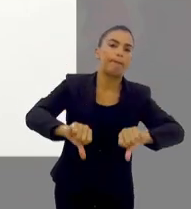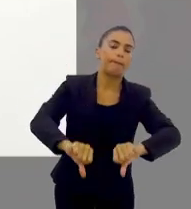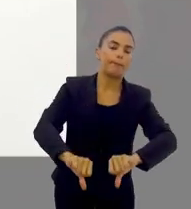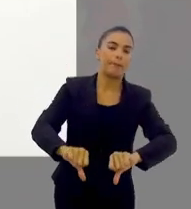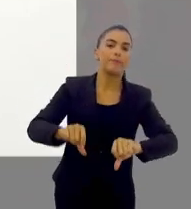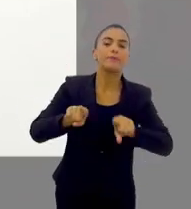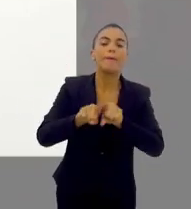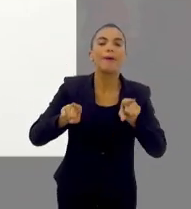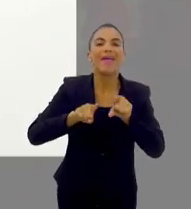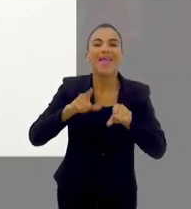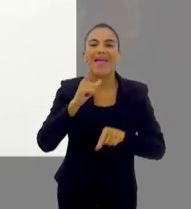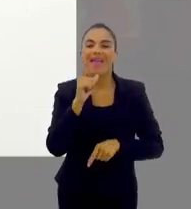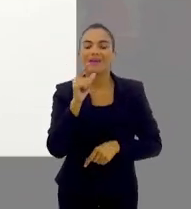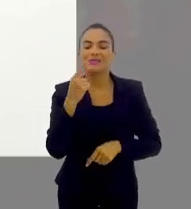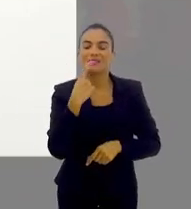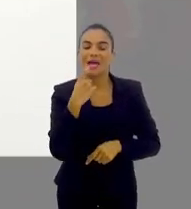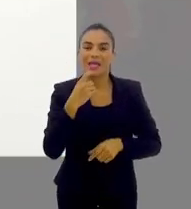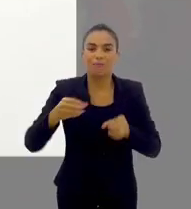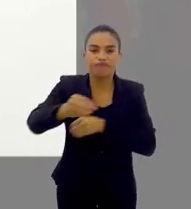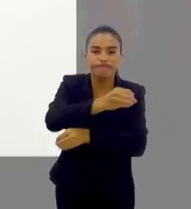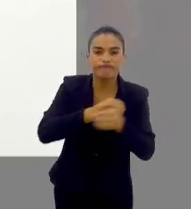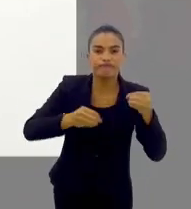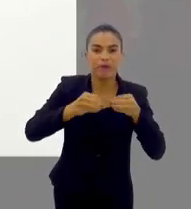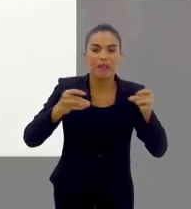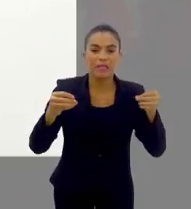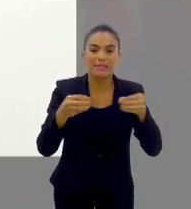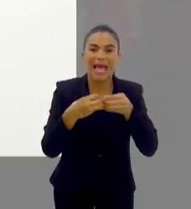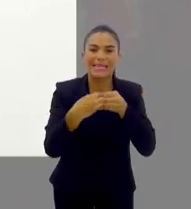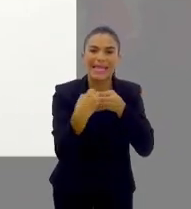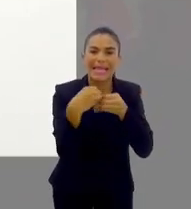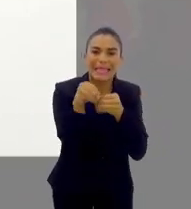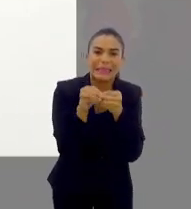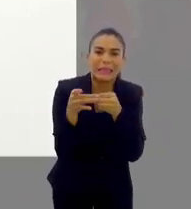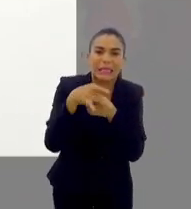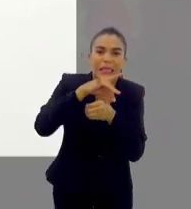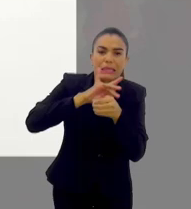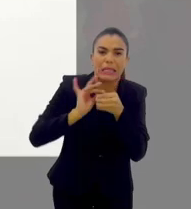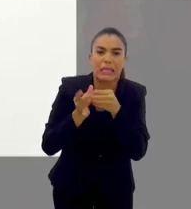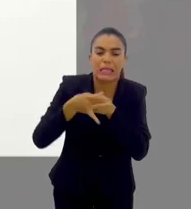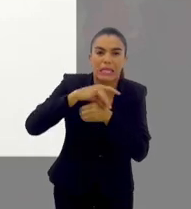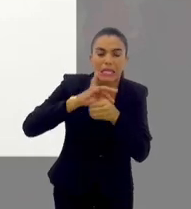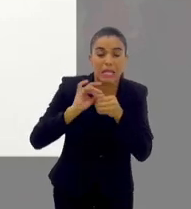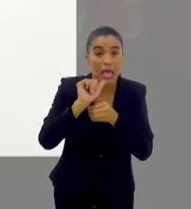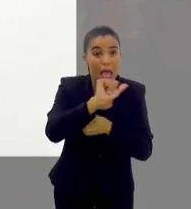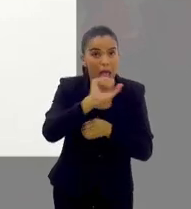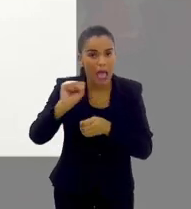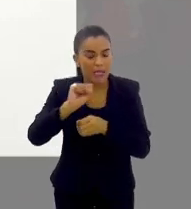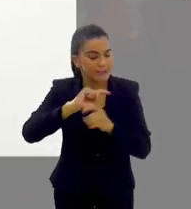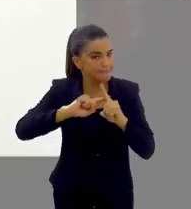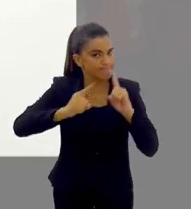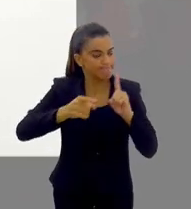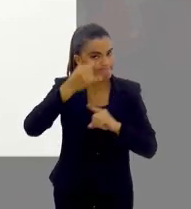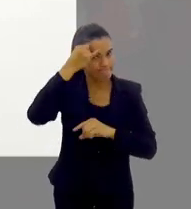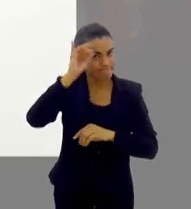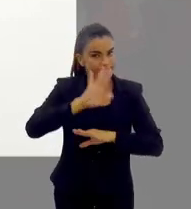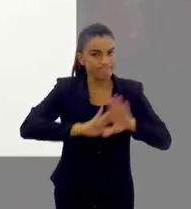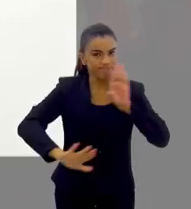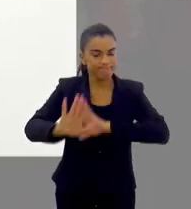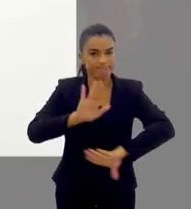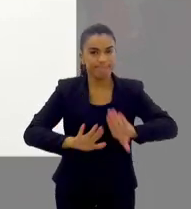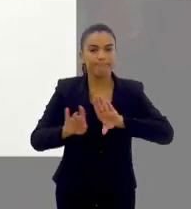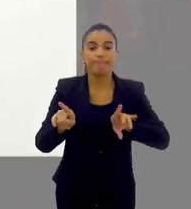a questão da coagulação, né, e a própria aspirina, que é o AS, também devem ser evitados, né.